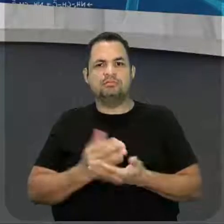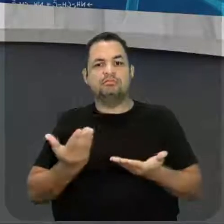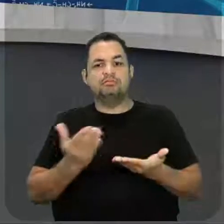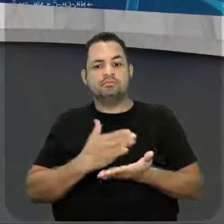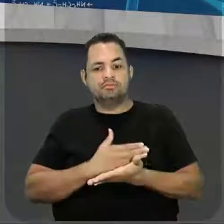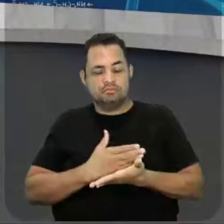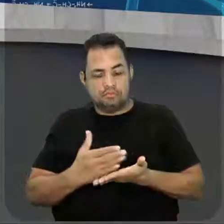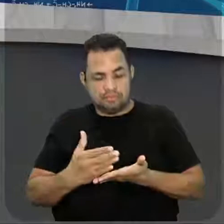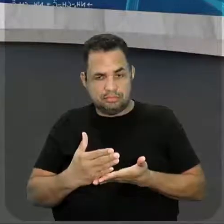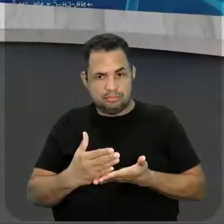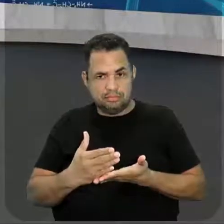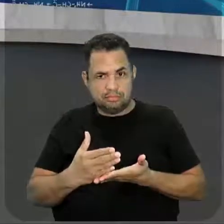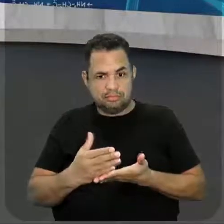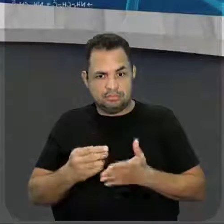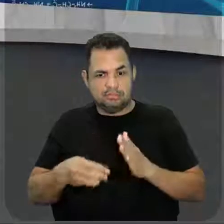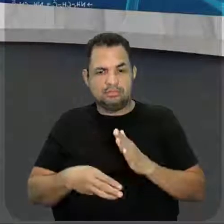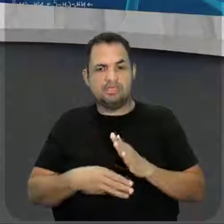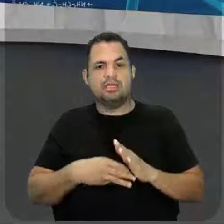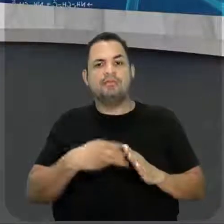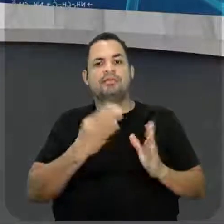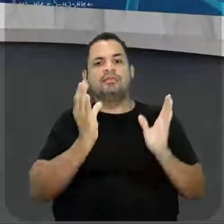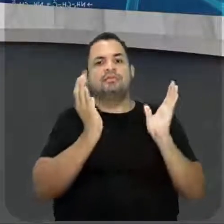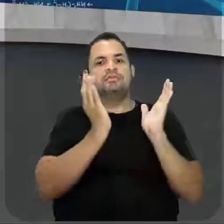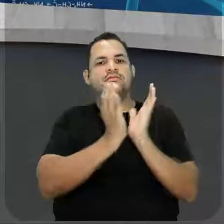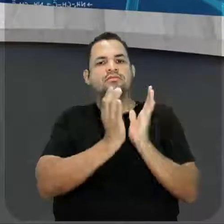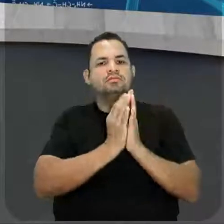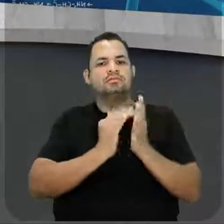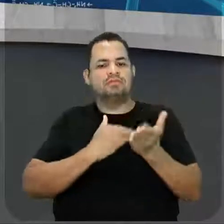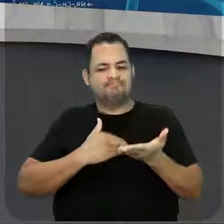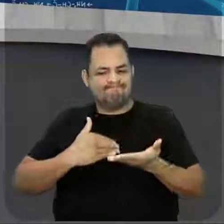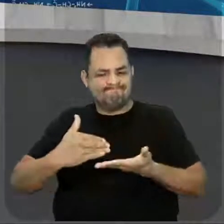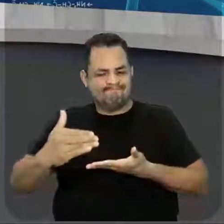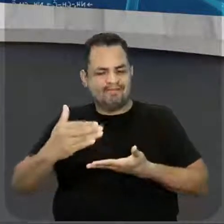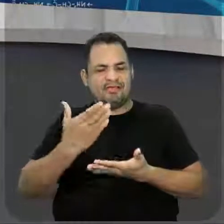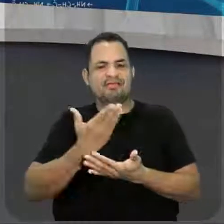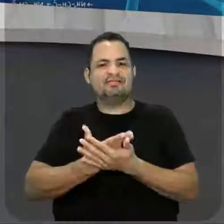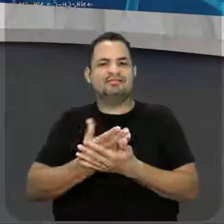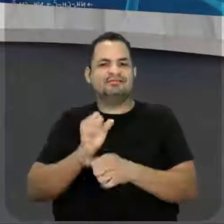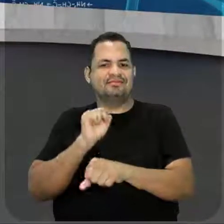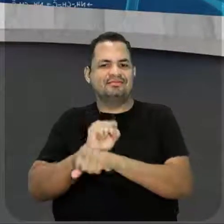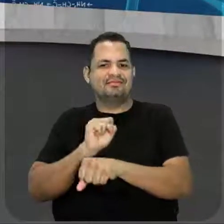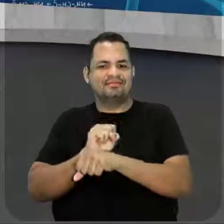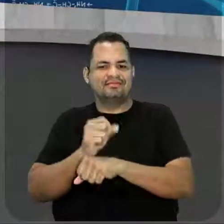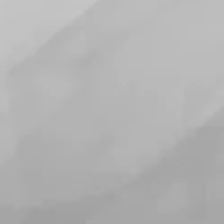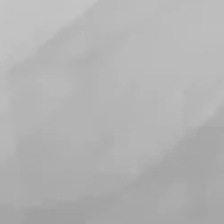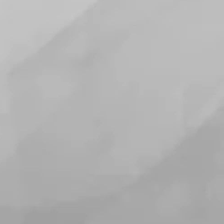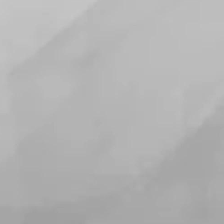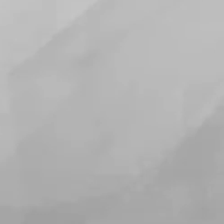gente está iniciando a terceira unidade, tem muito mais aula pela frente e eu espero vocês aqui.